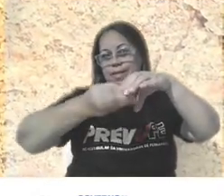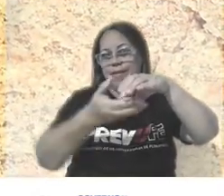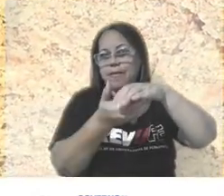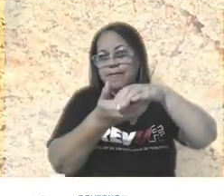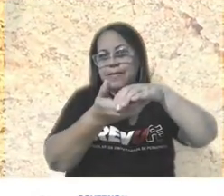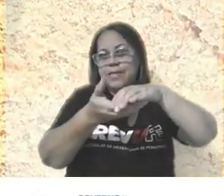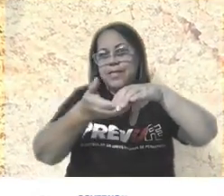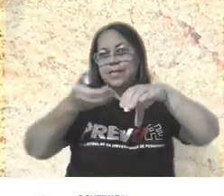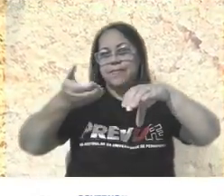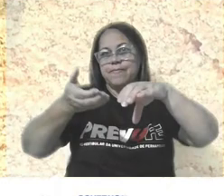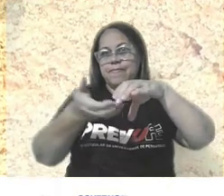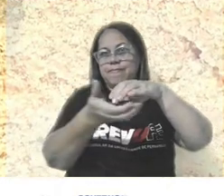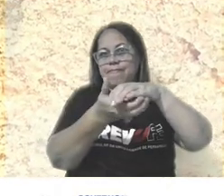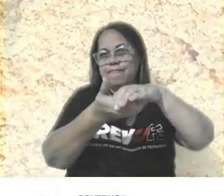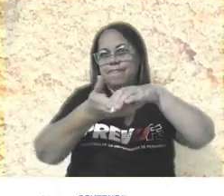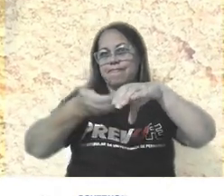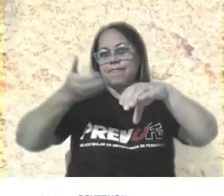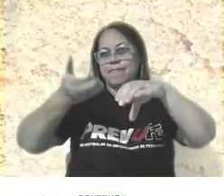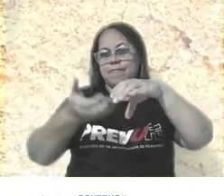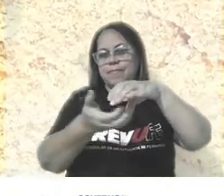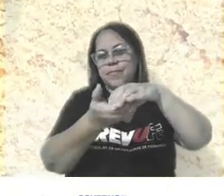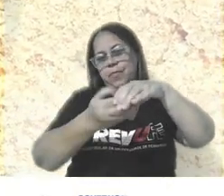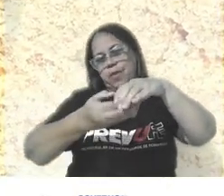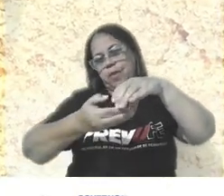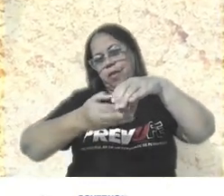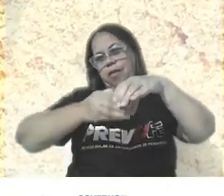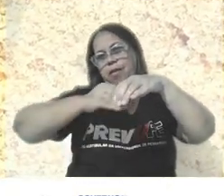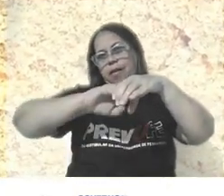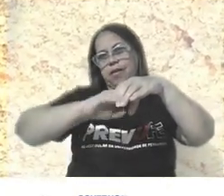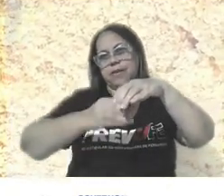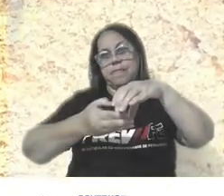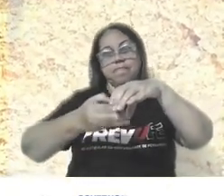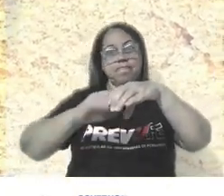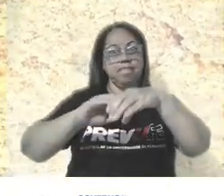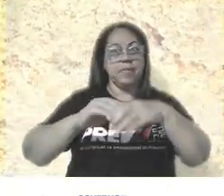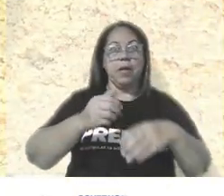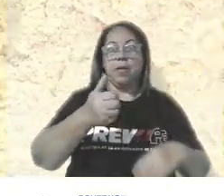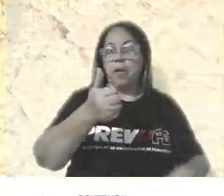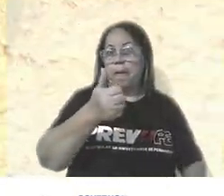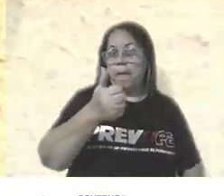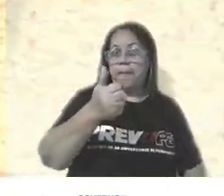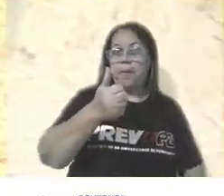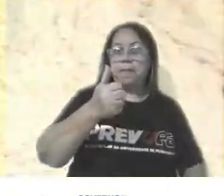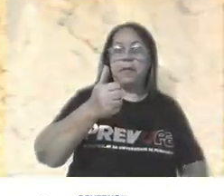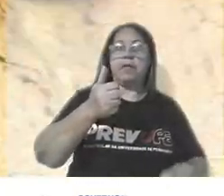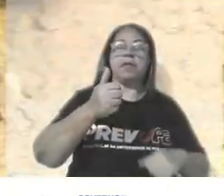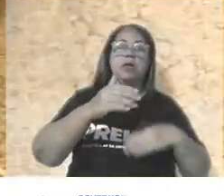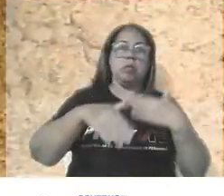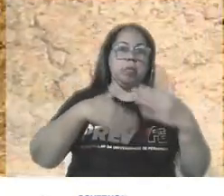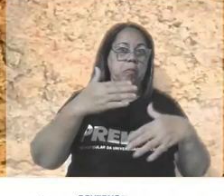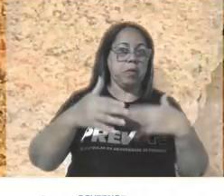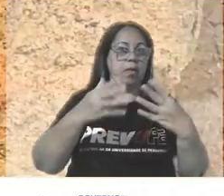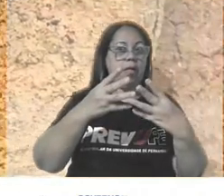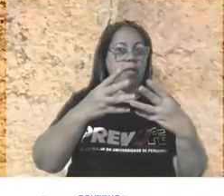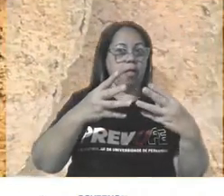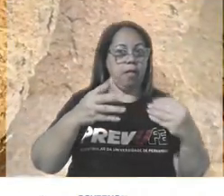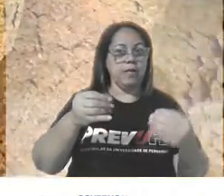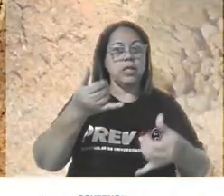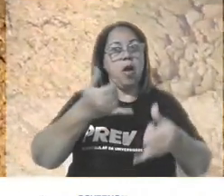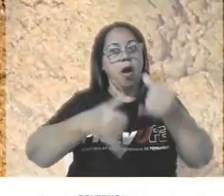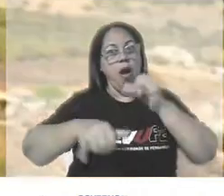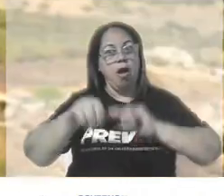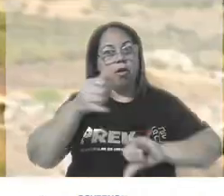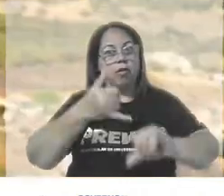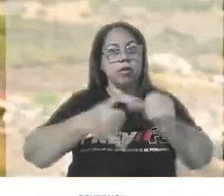chocarem com o teto, vão escavando. Então a gente sai de um primeiro momento em que o intemperismo era extremamente químico, com a